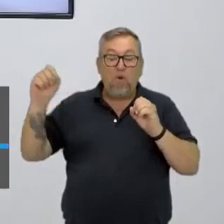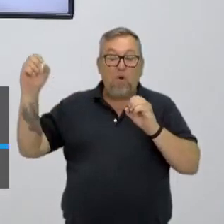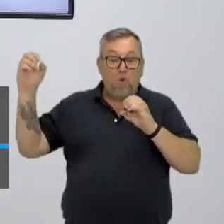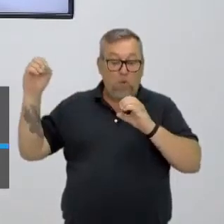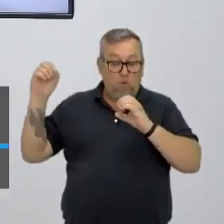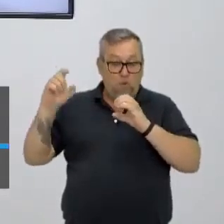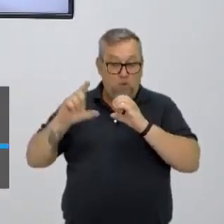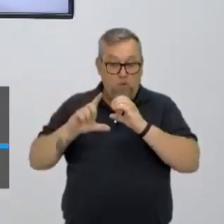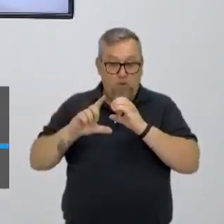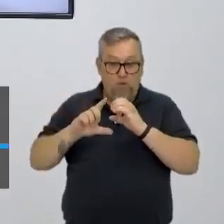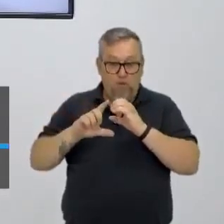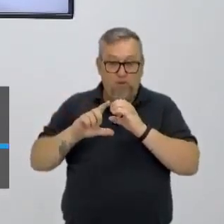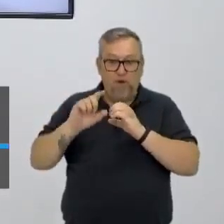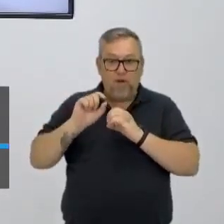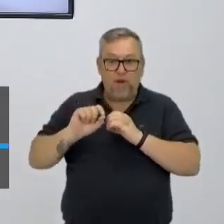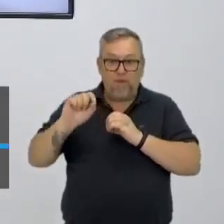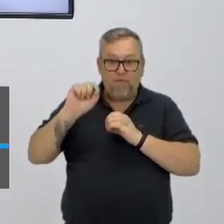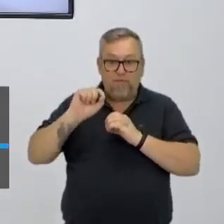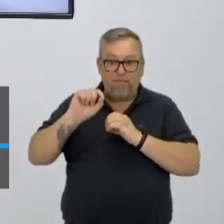que é, primeiro,